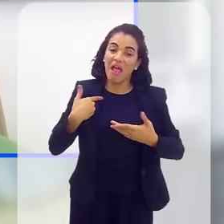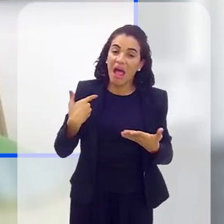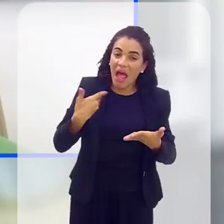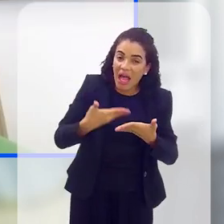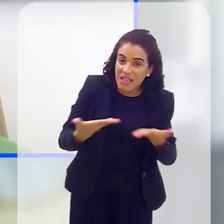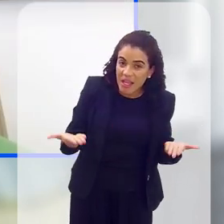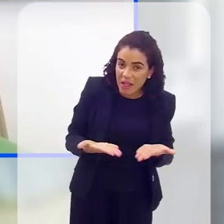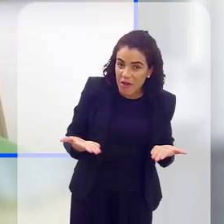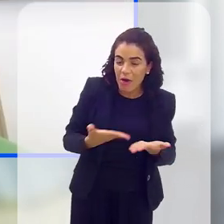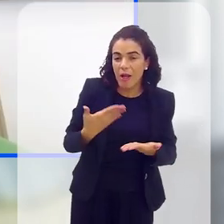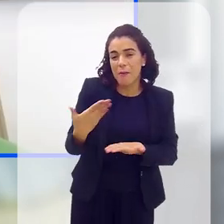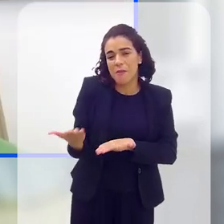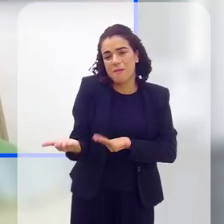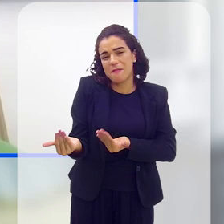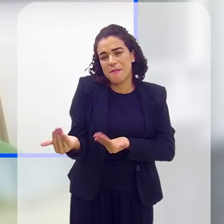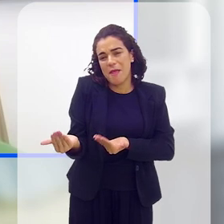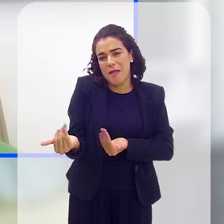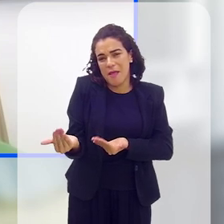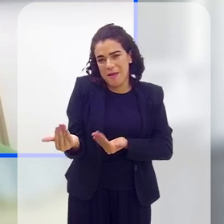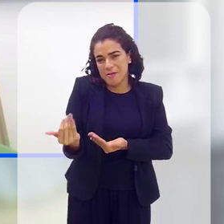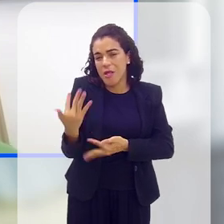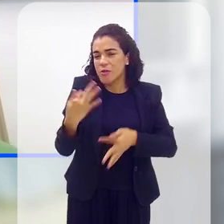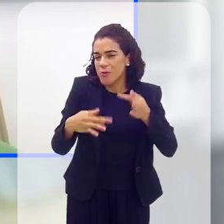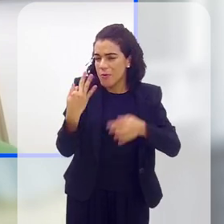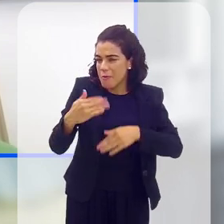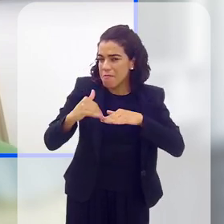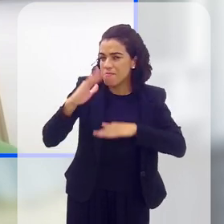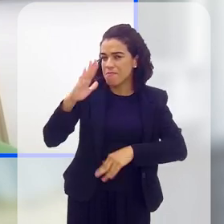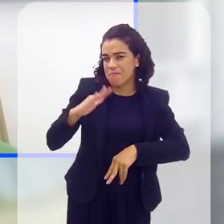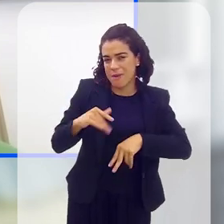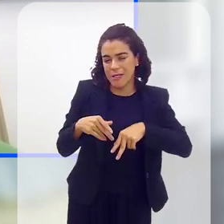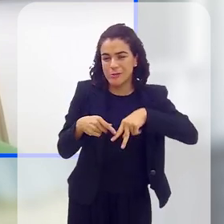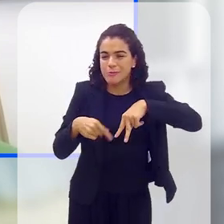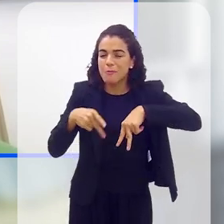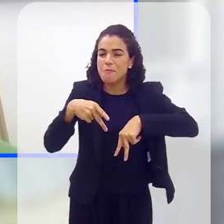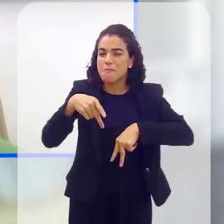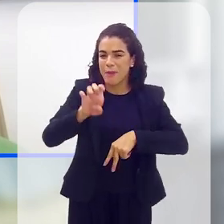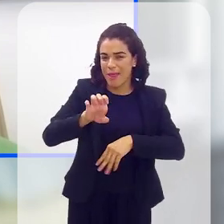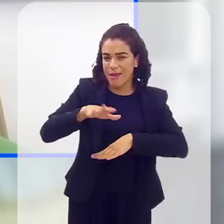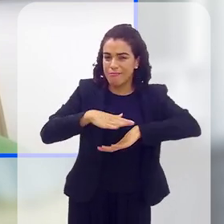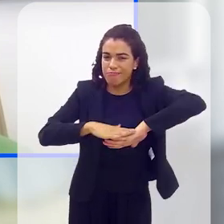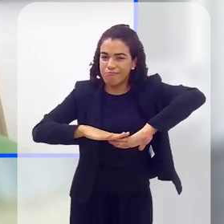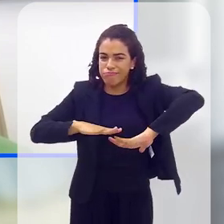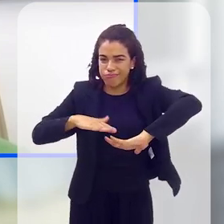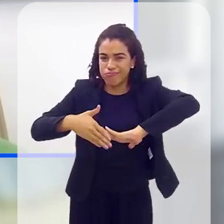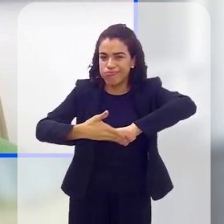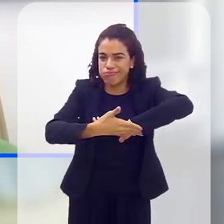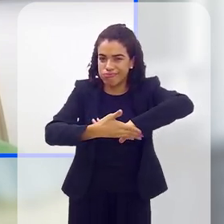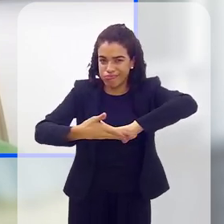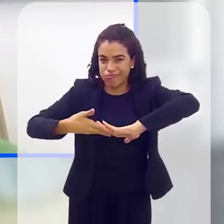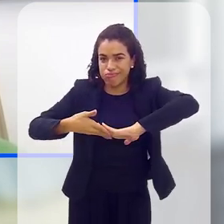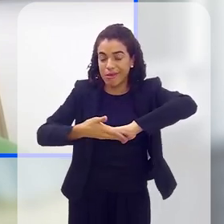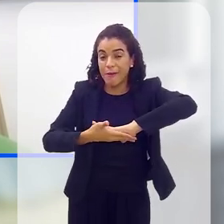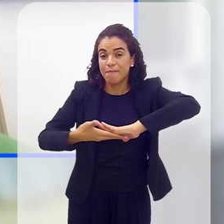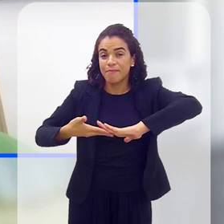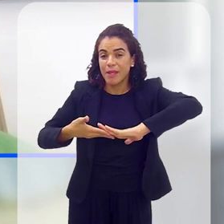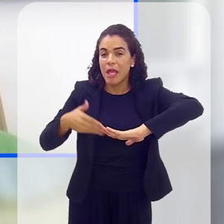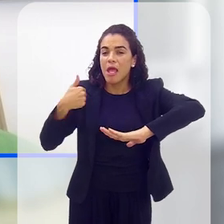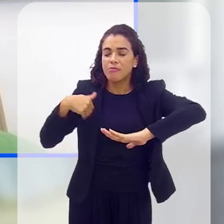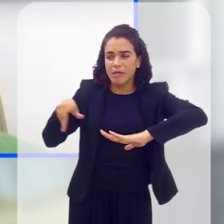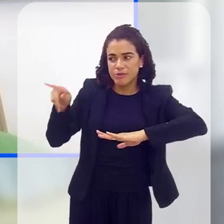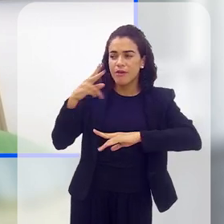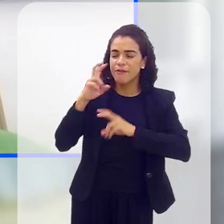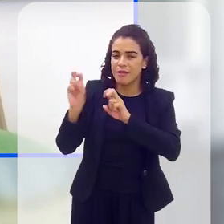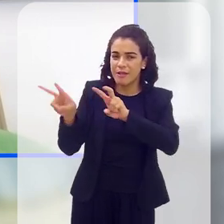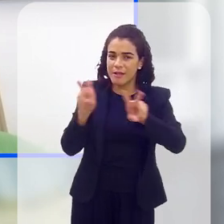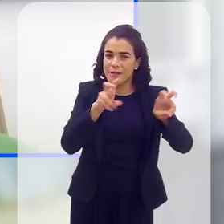até então, eu acho que ela está muito nova, seria essas dores mais na parte do pezinho, mas já ouvi relatos de pessoas